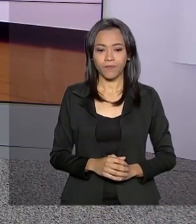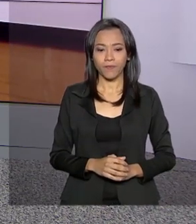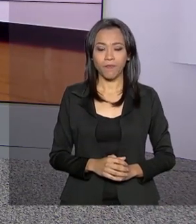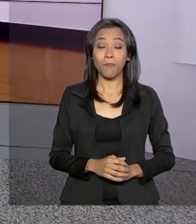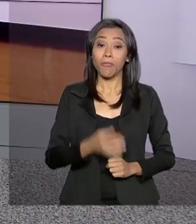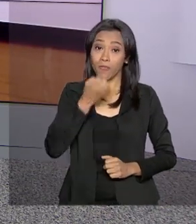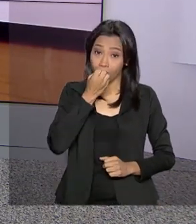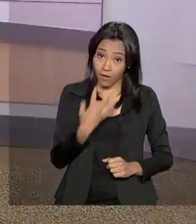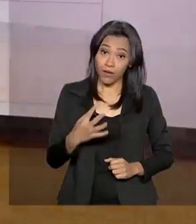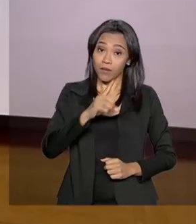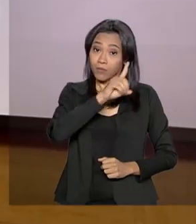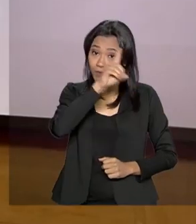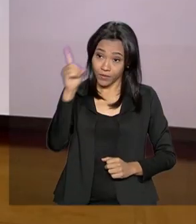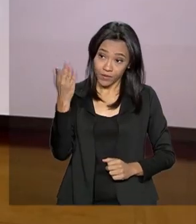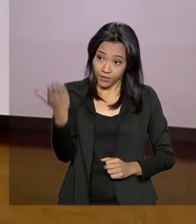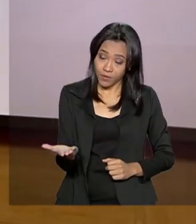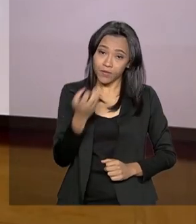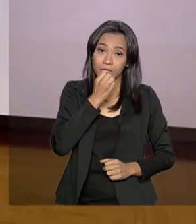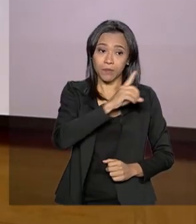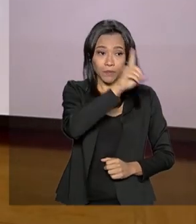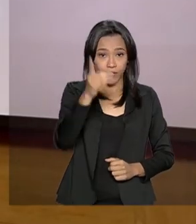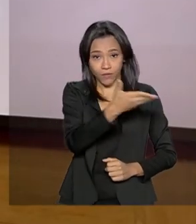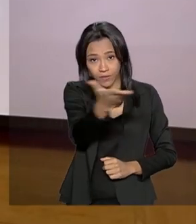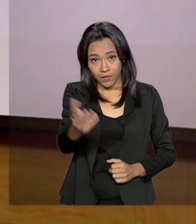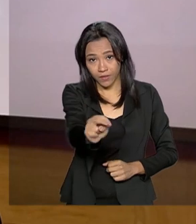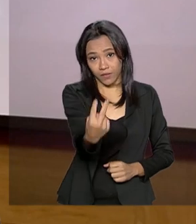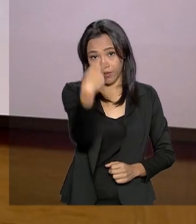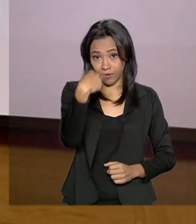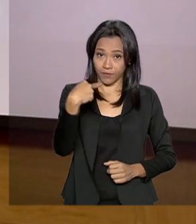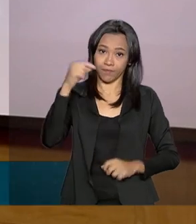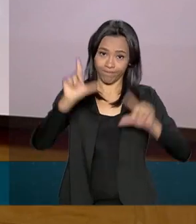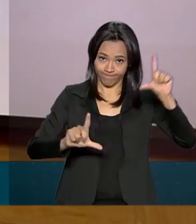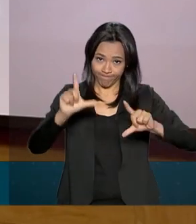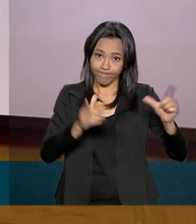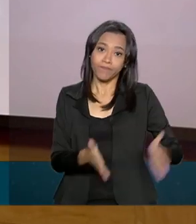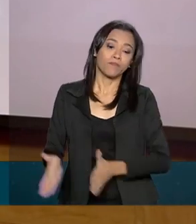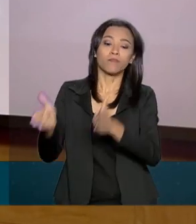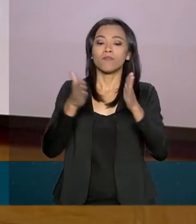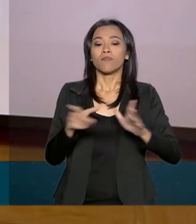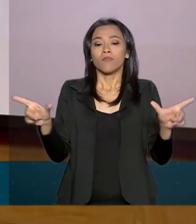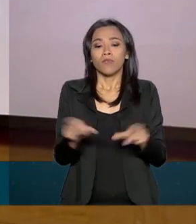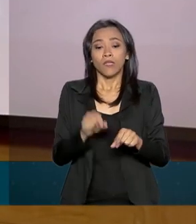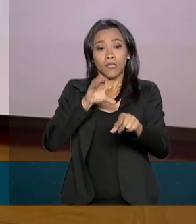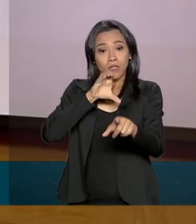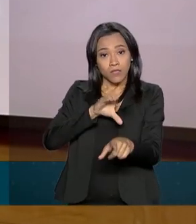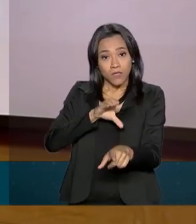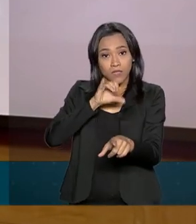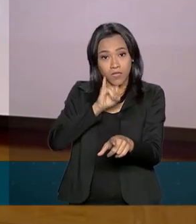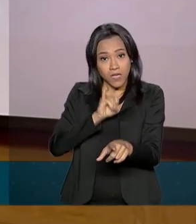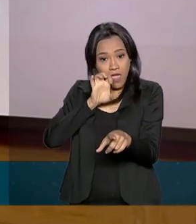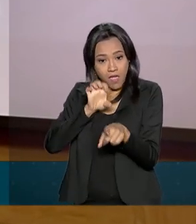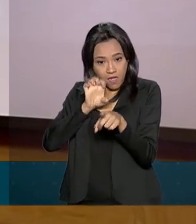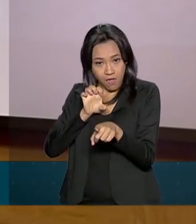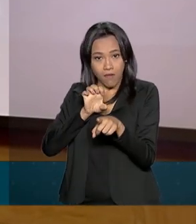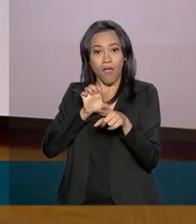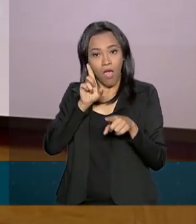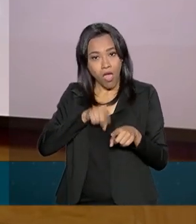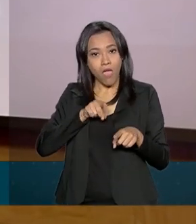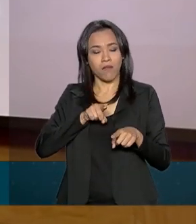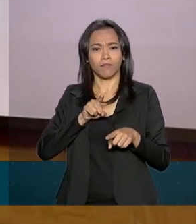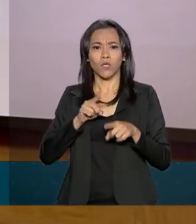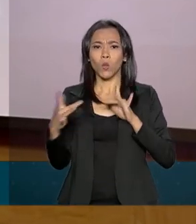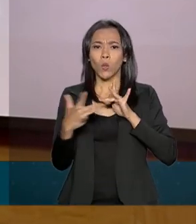Bom dia, Mara. Bom dia a você que acompanha o Brasil em Dia. O Centro de Integração Empresa-Escola faz a interlocução